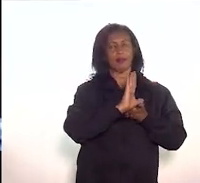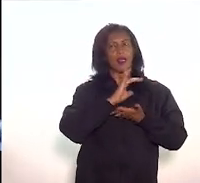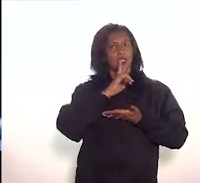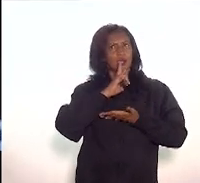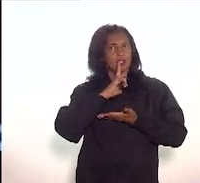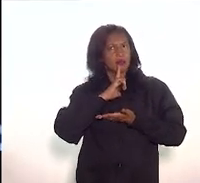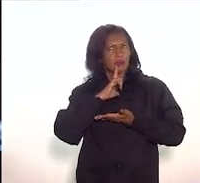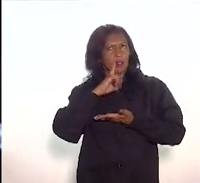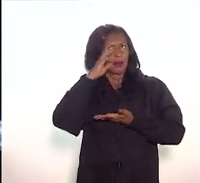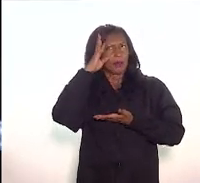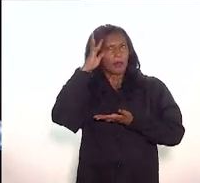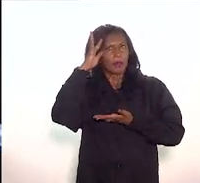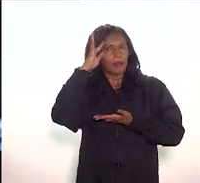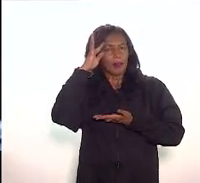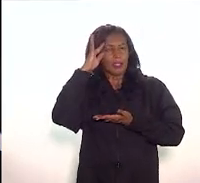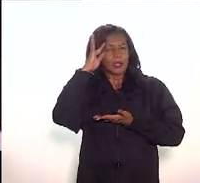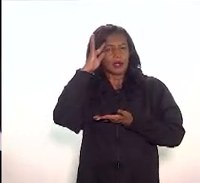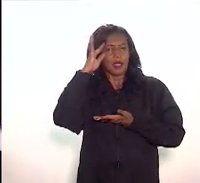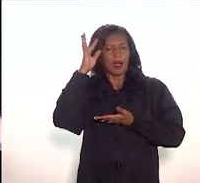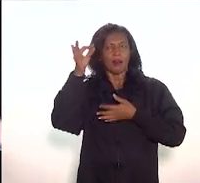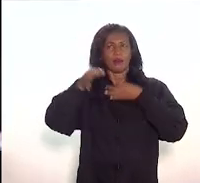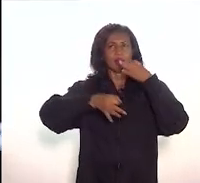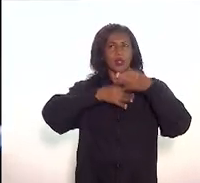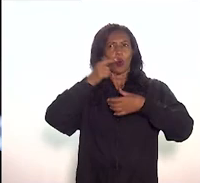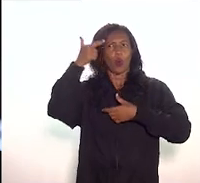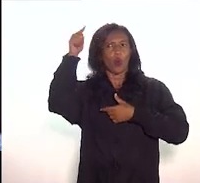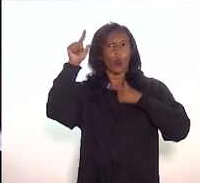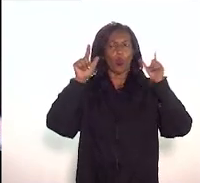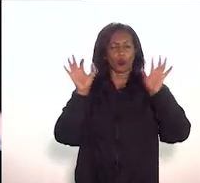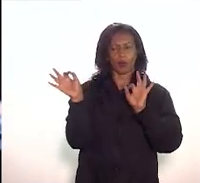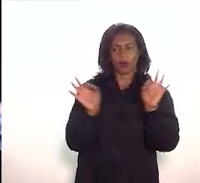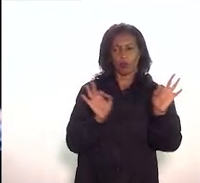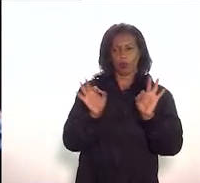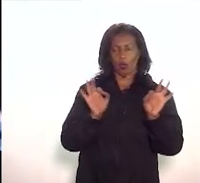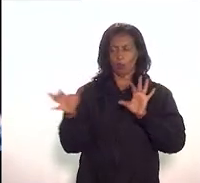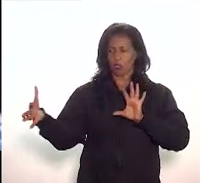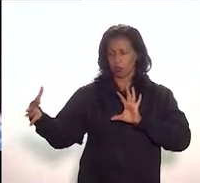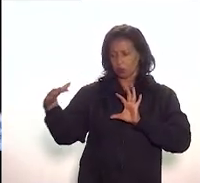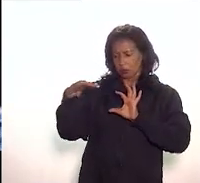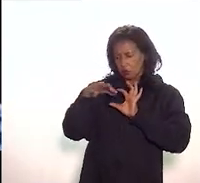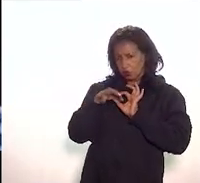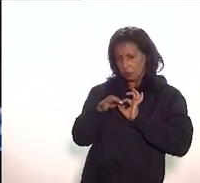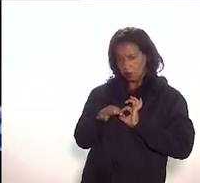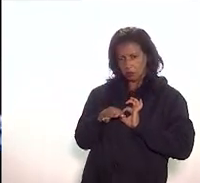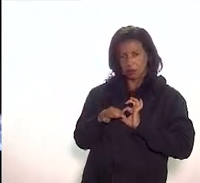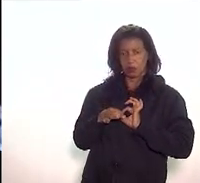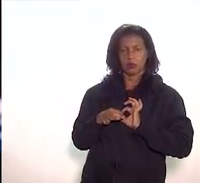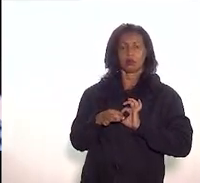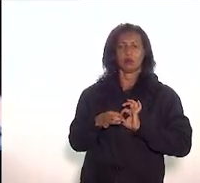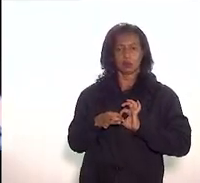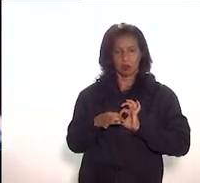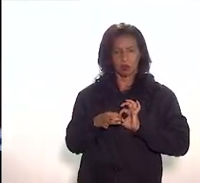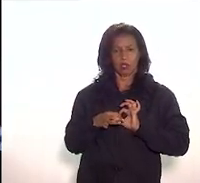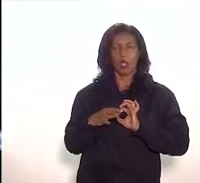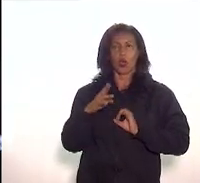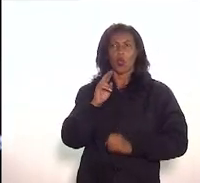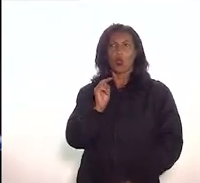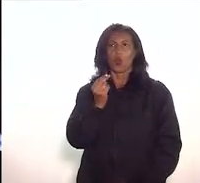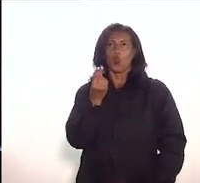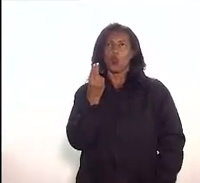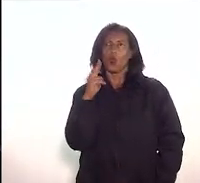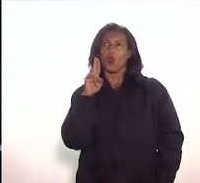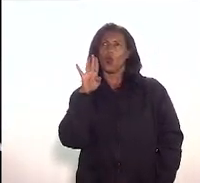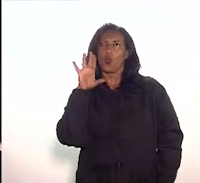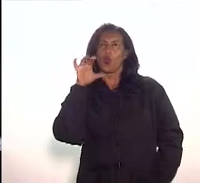possibilidade de repensar essa questão, outras formas de aproximar o Fundo Estadual de Cultura do Museu Urbano do Capete,